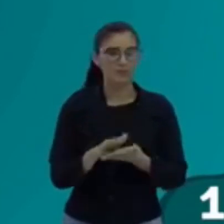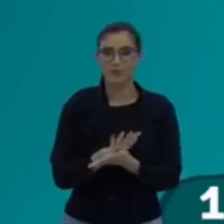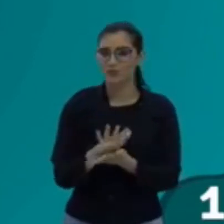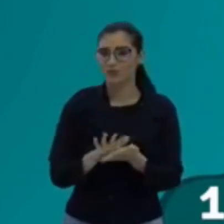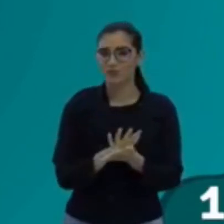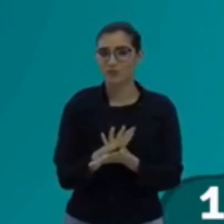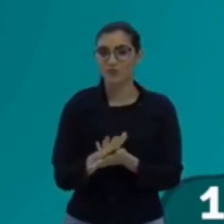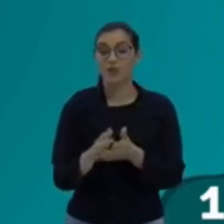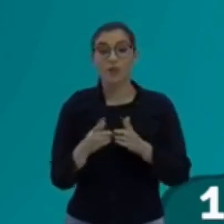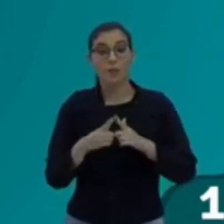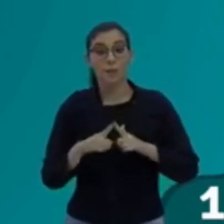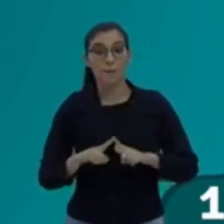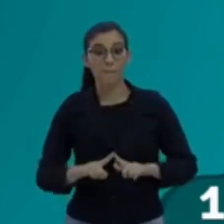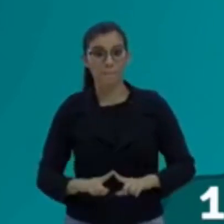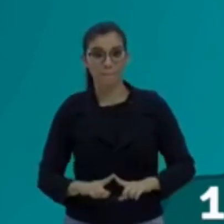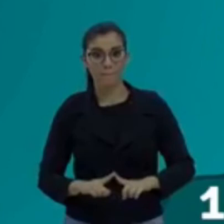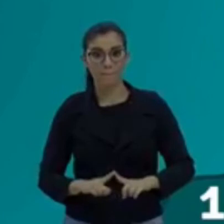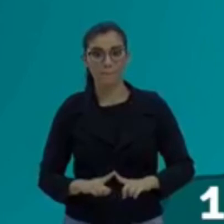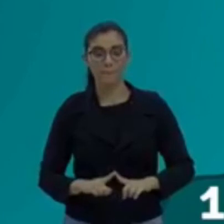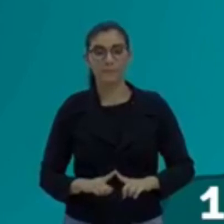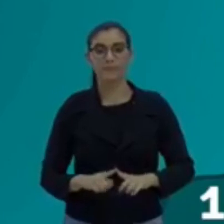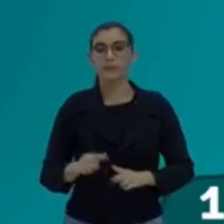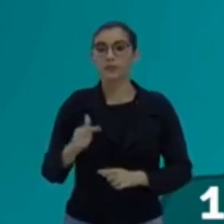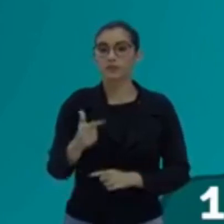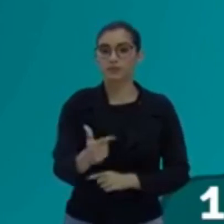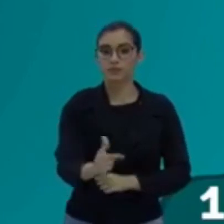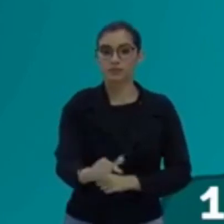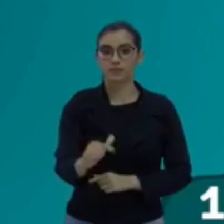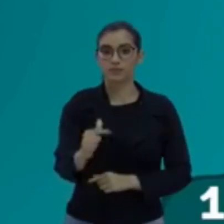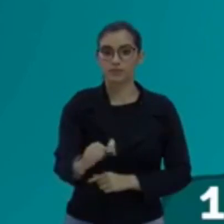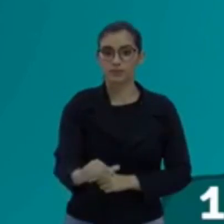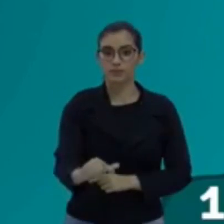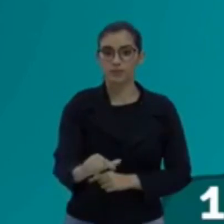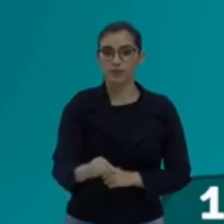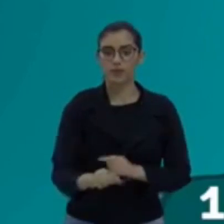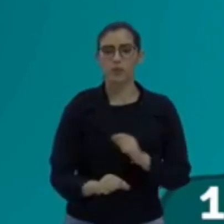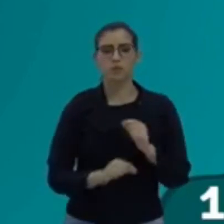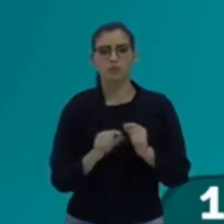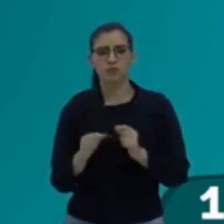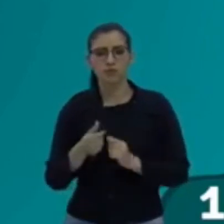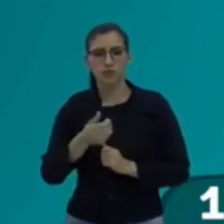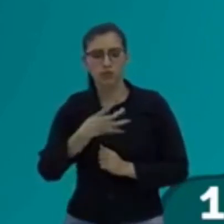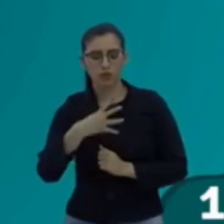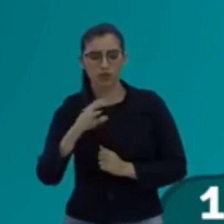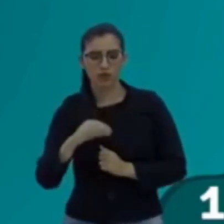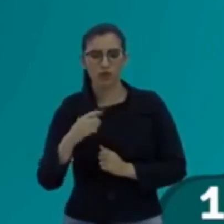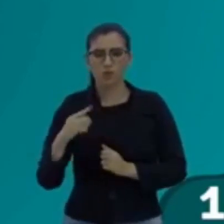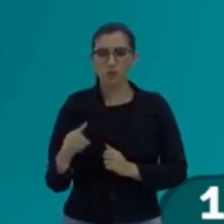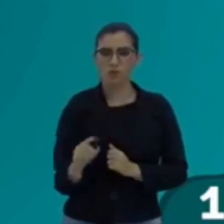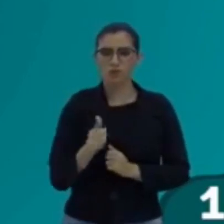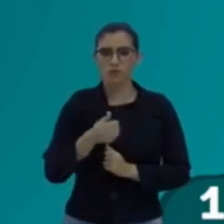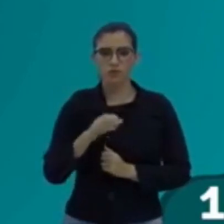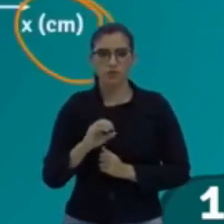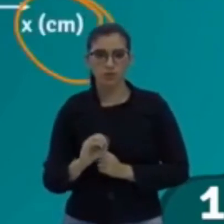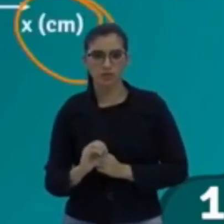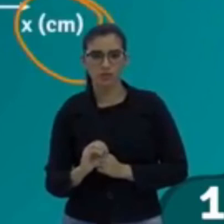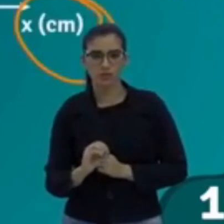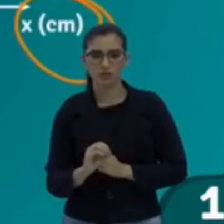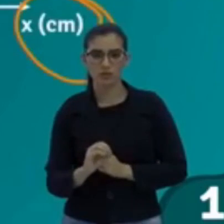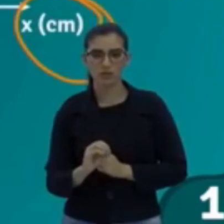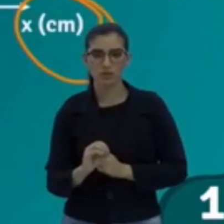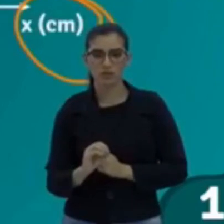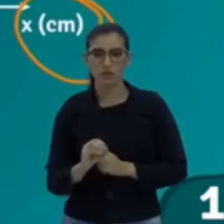Mas, a frequência, um diz que é quarenta, outro diz que é dez. Eu fiz a conta e deu